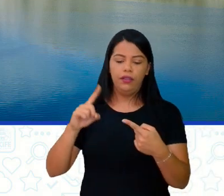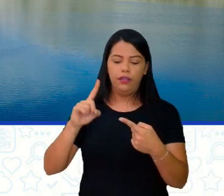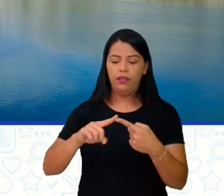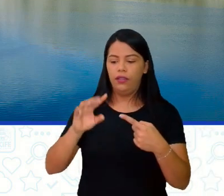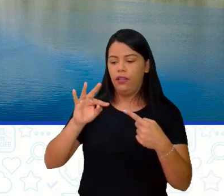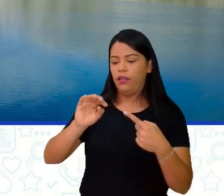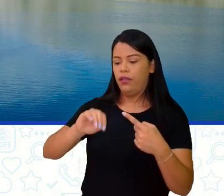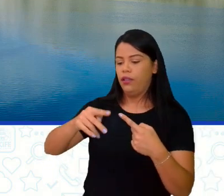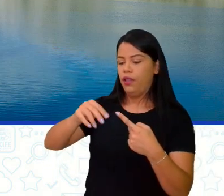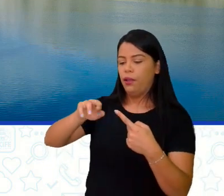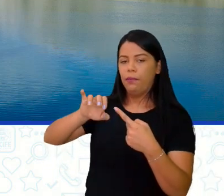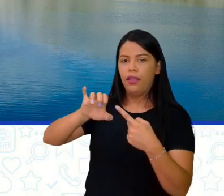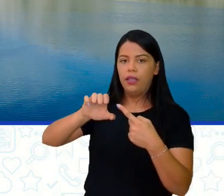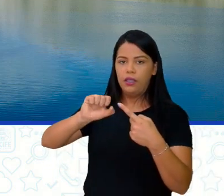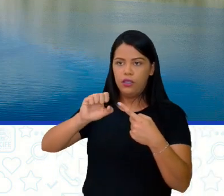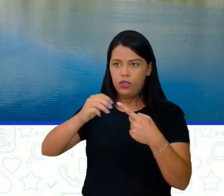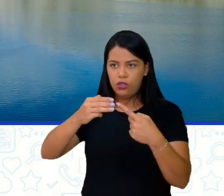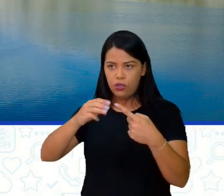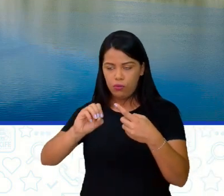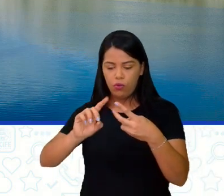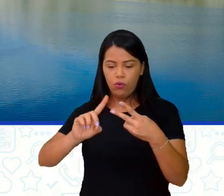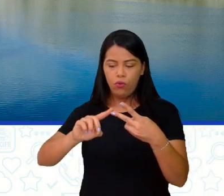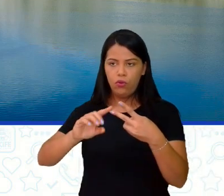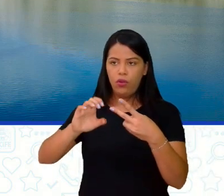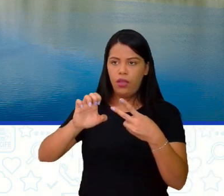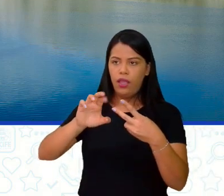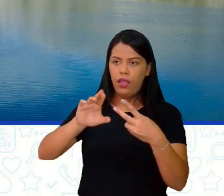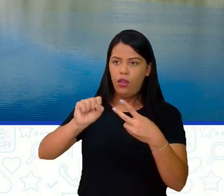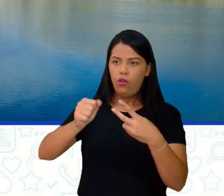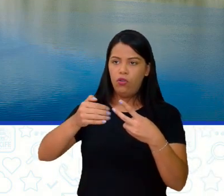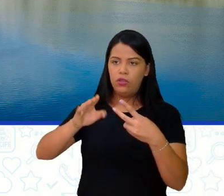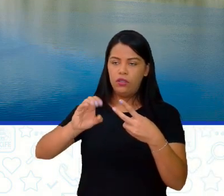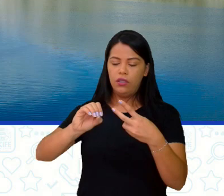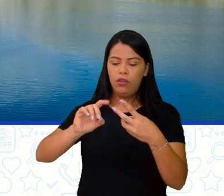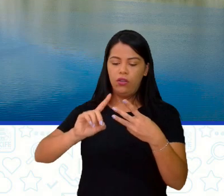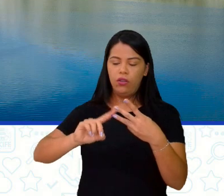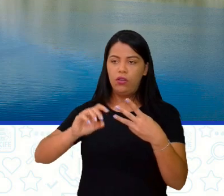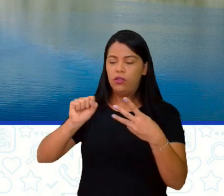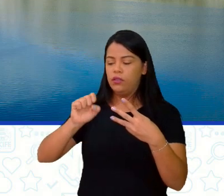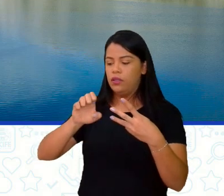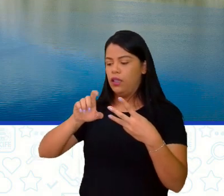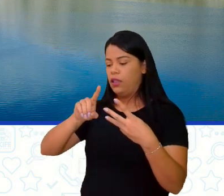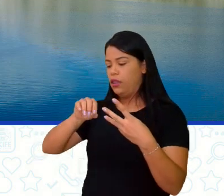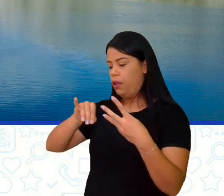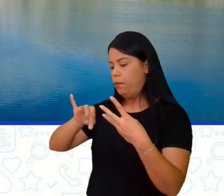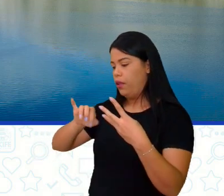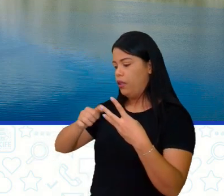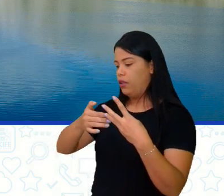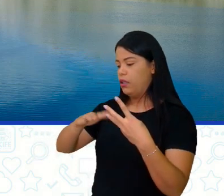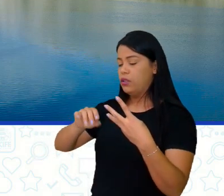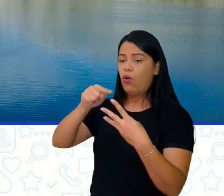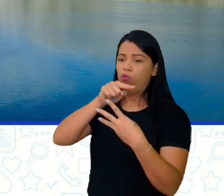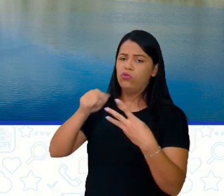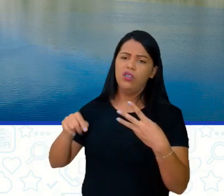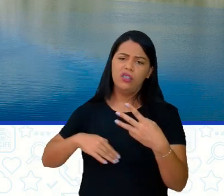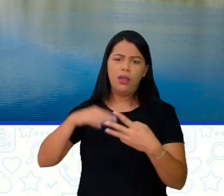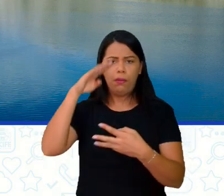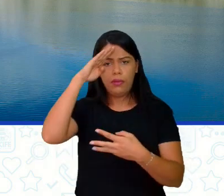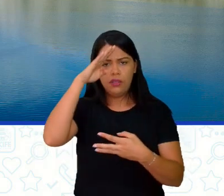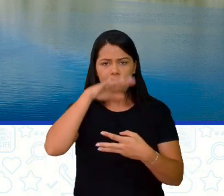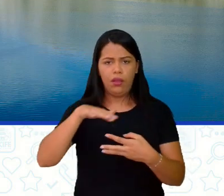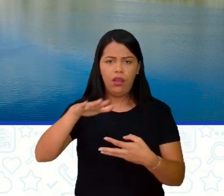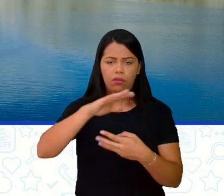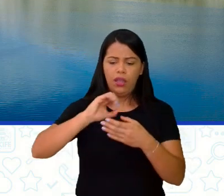principais agentes exógenos. Aqueles que vão estar agora, o quê? Se tem os formadores, tem agora os